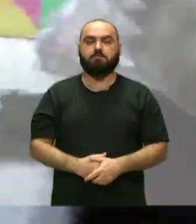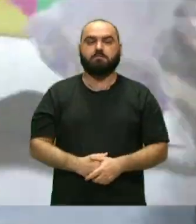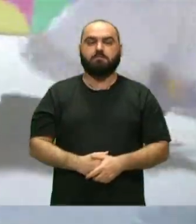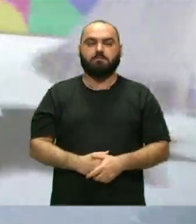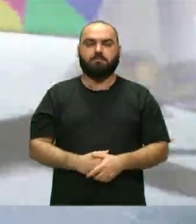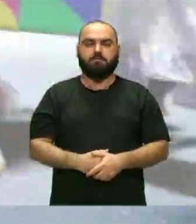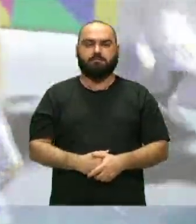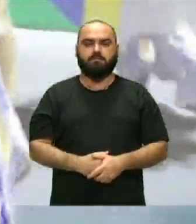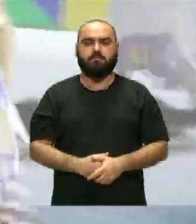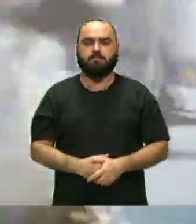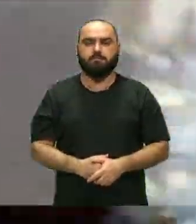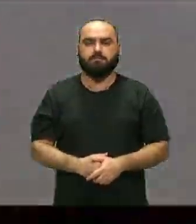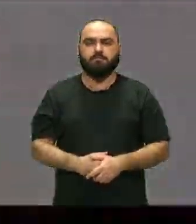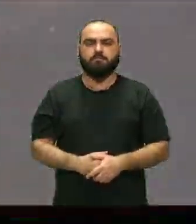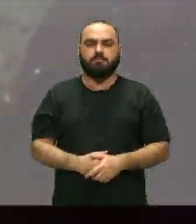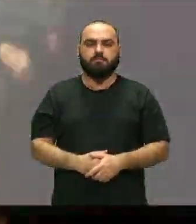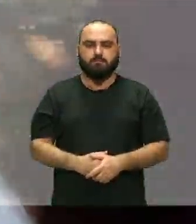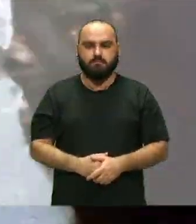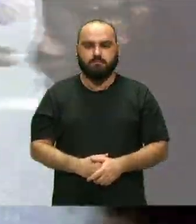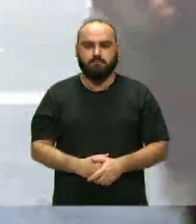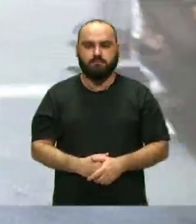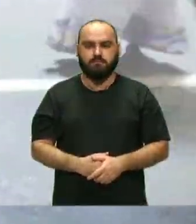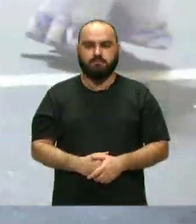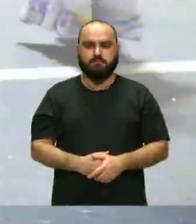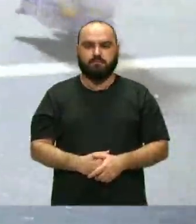e as crianças ali nossa,